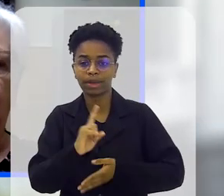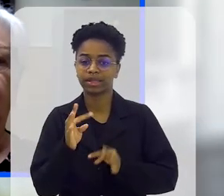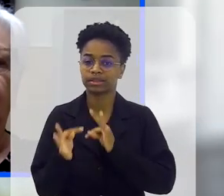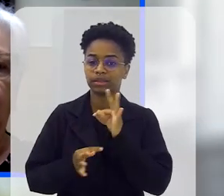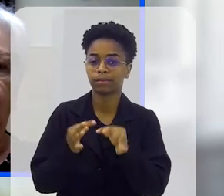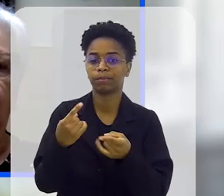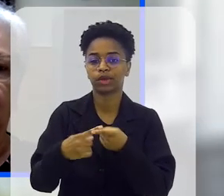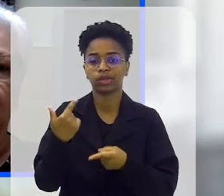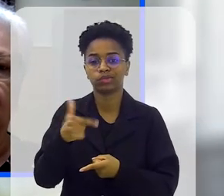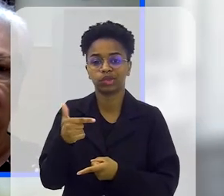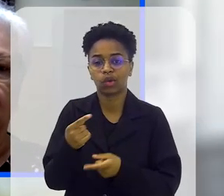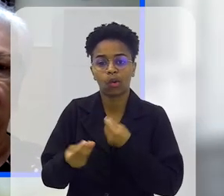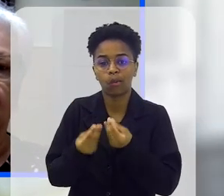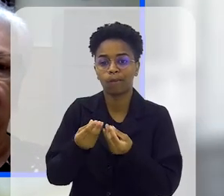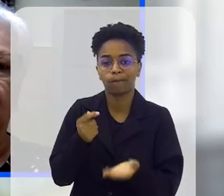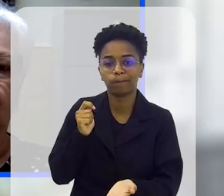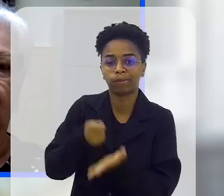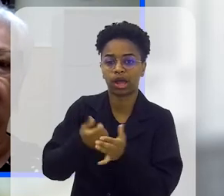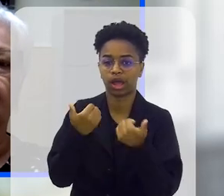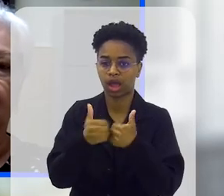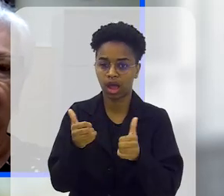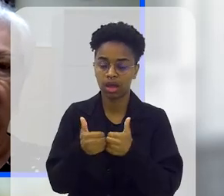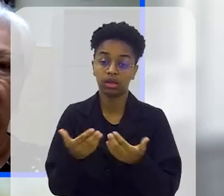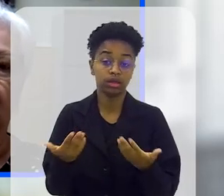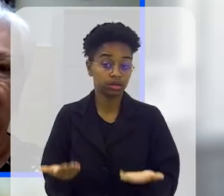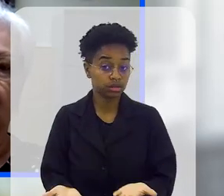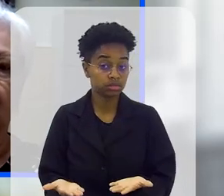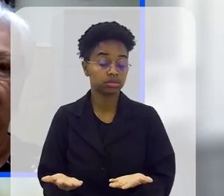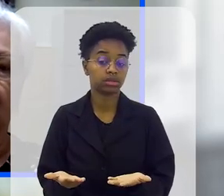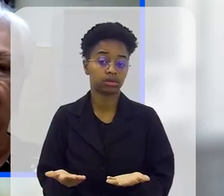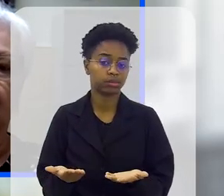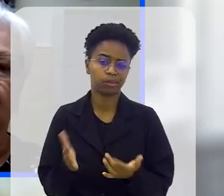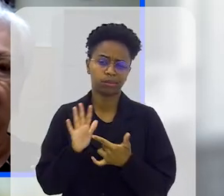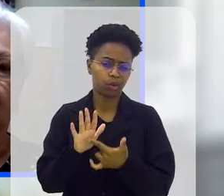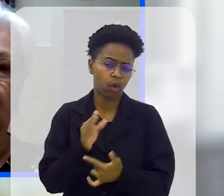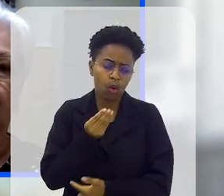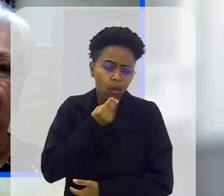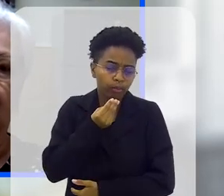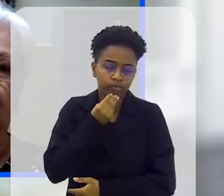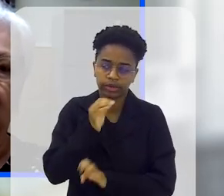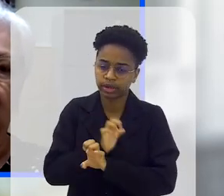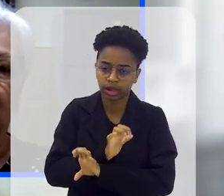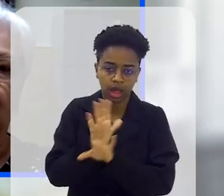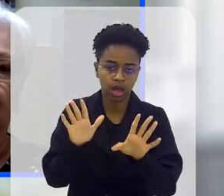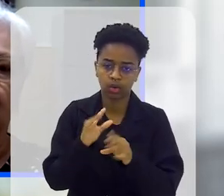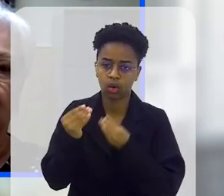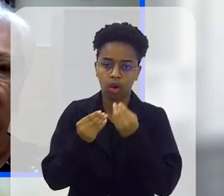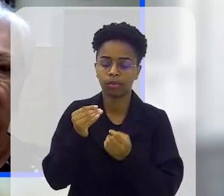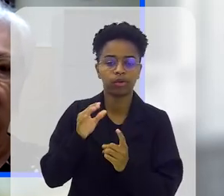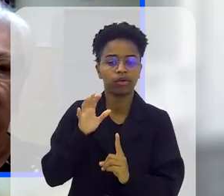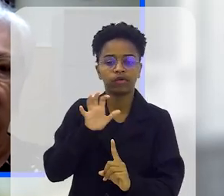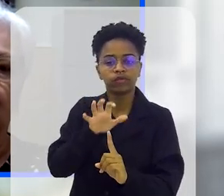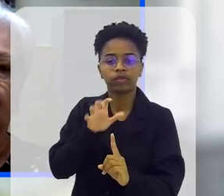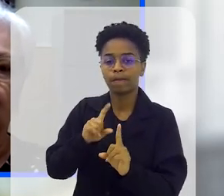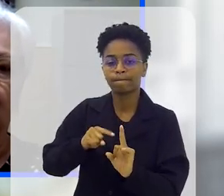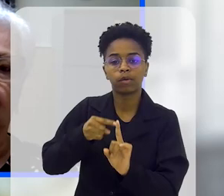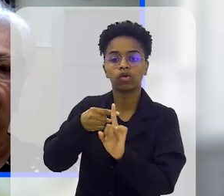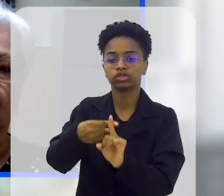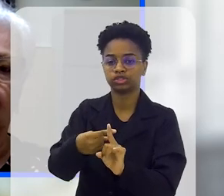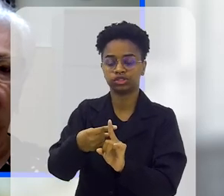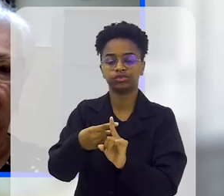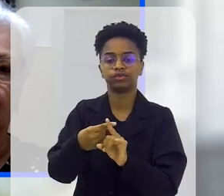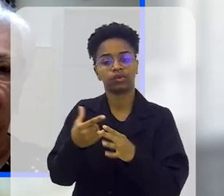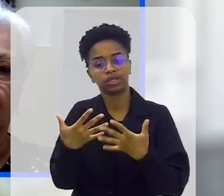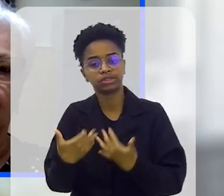uma quimioterapia porque não tinha dinheiro de passagem, enfim, é muito claro, é muito óbvio o impacto positivo na adesão ao